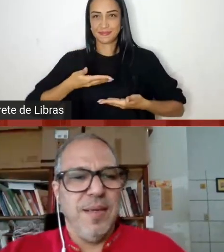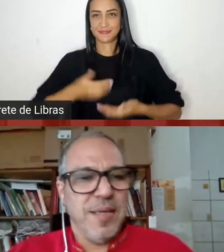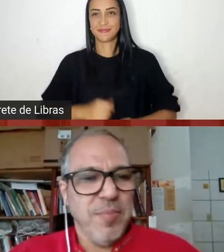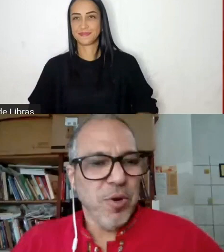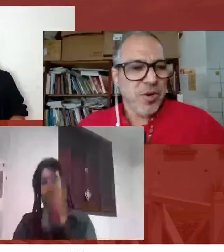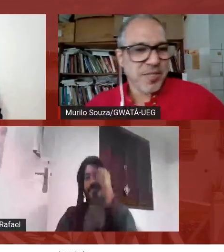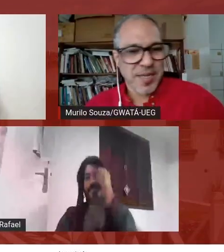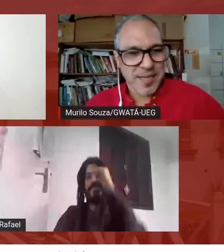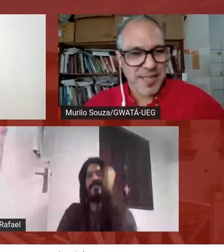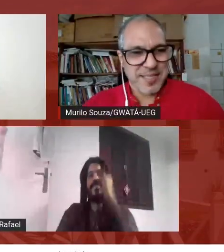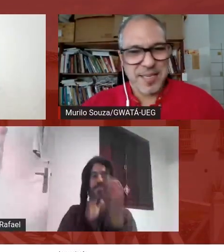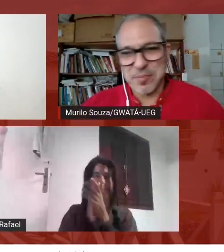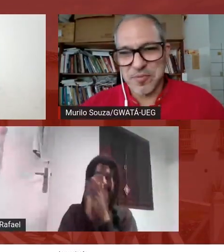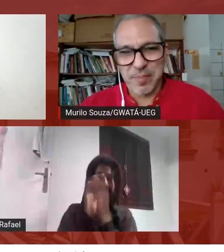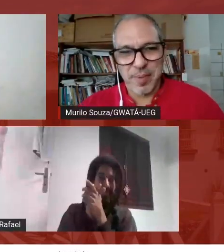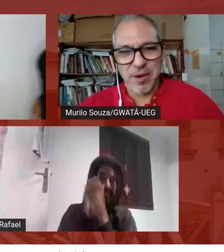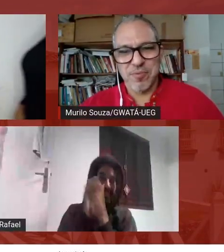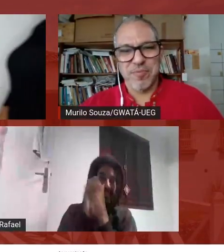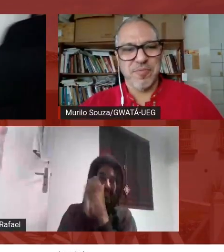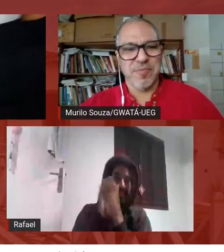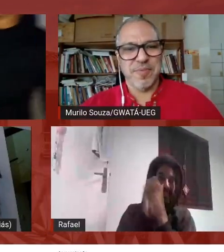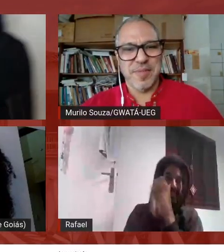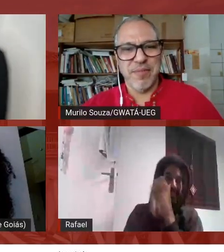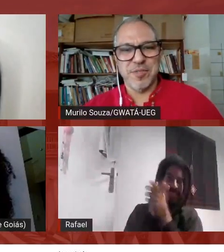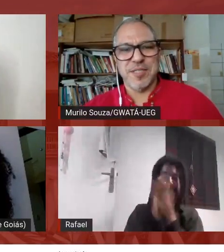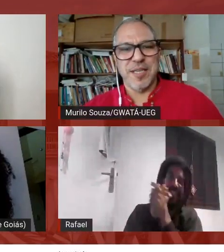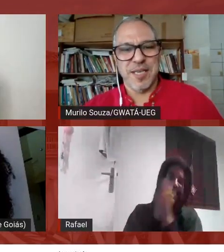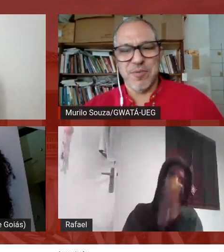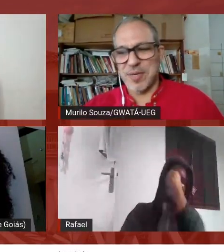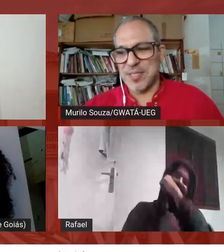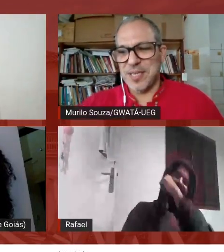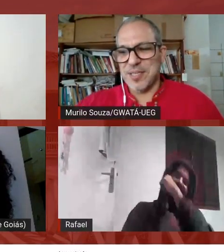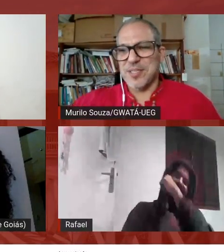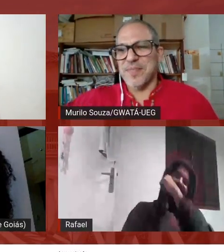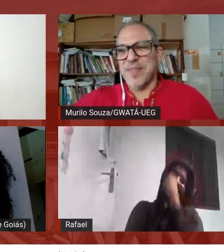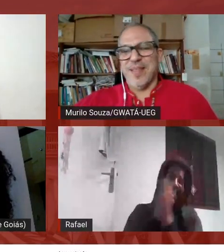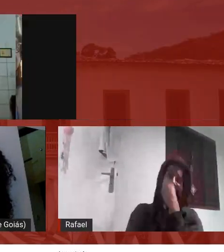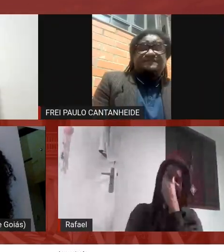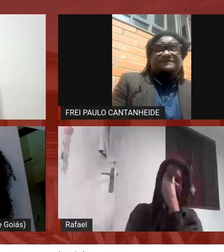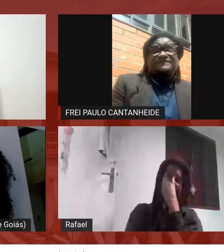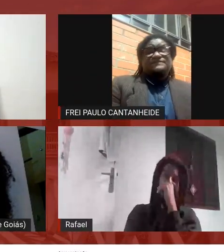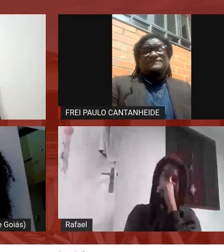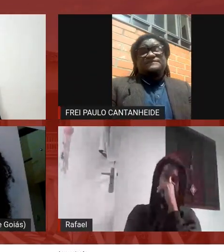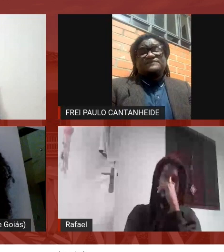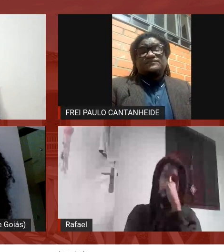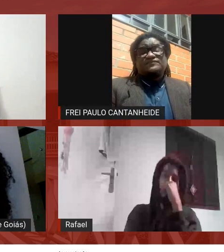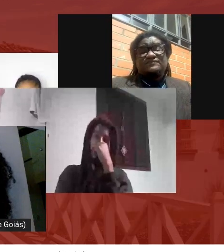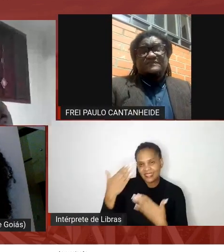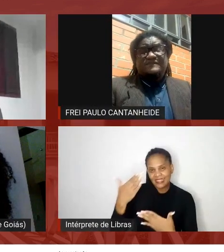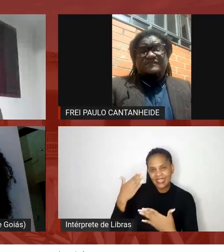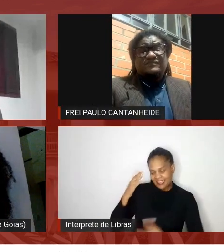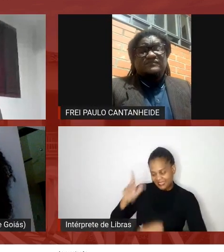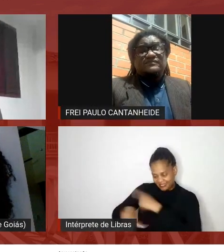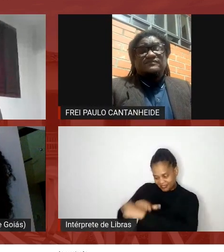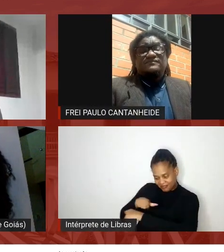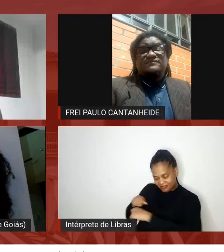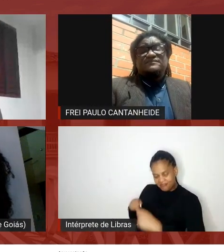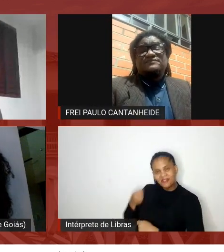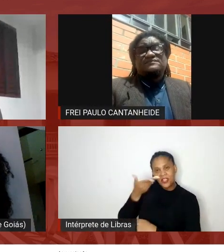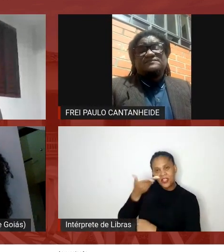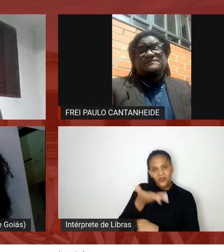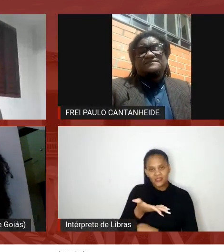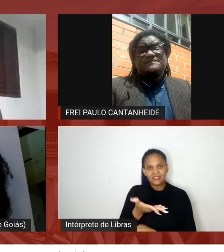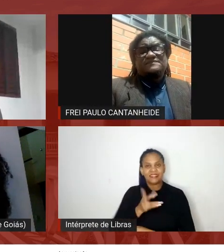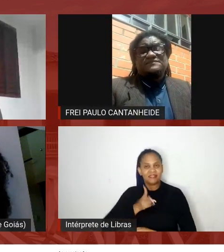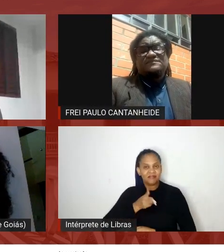que bom nós que agradecemos Frei Paulo ter você aqui com a gente sempre muito forte também assim